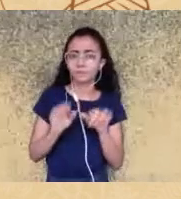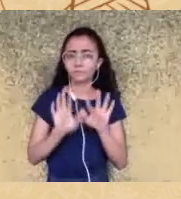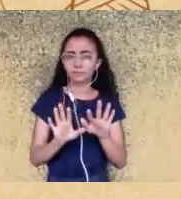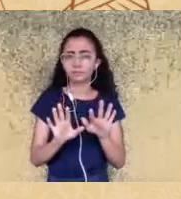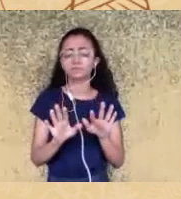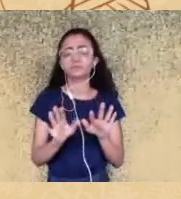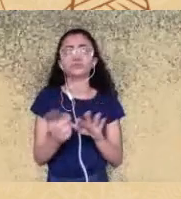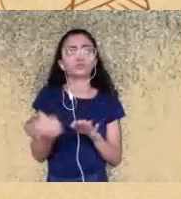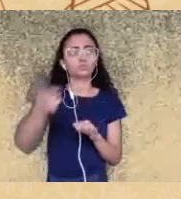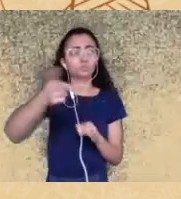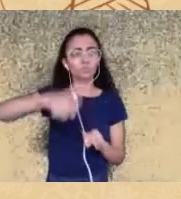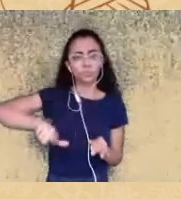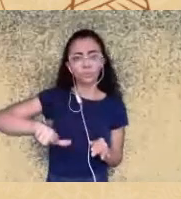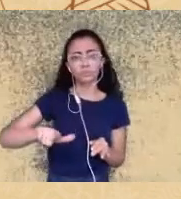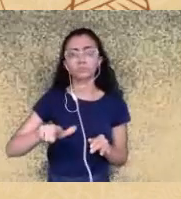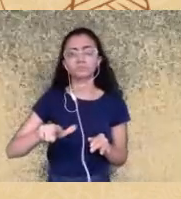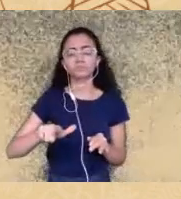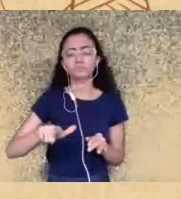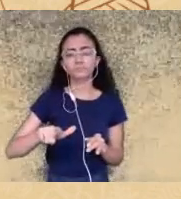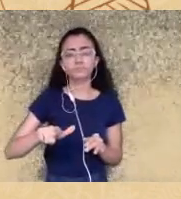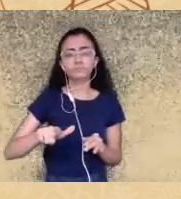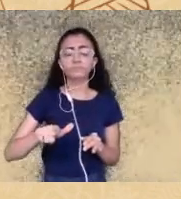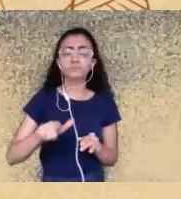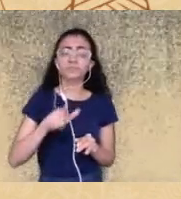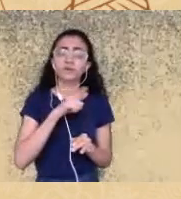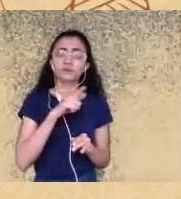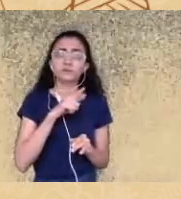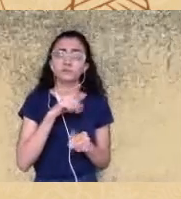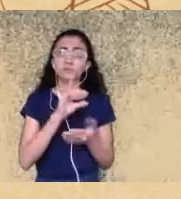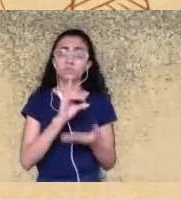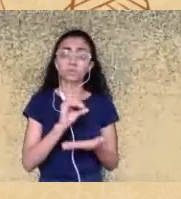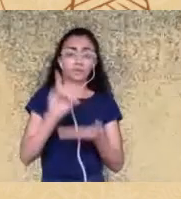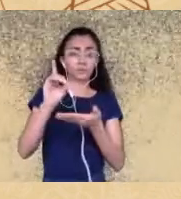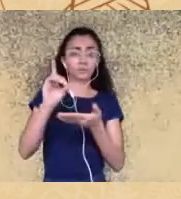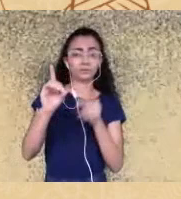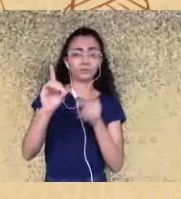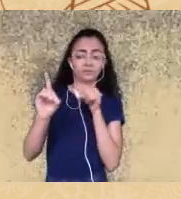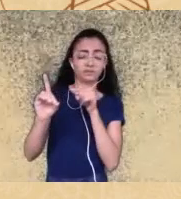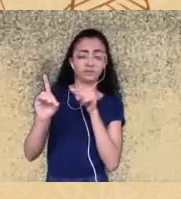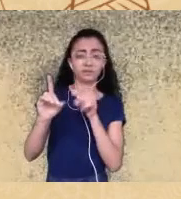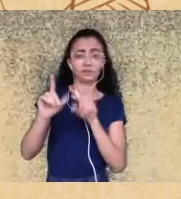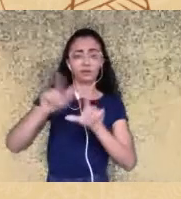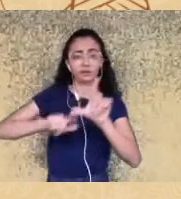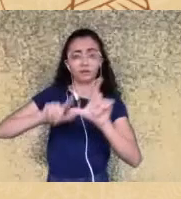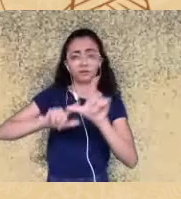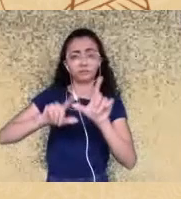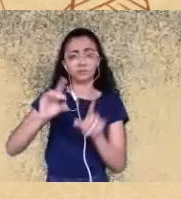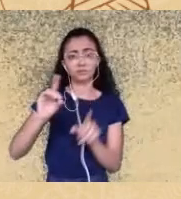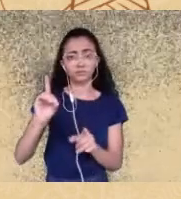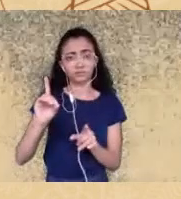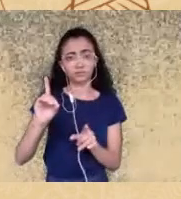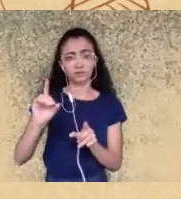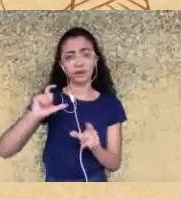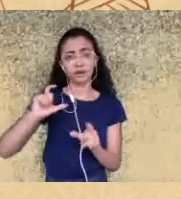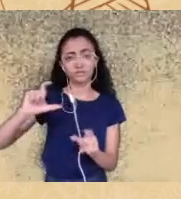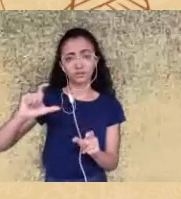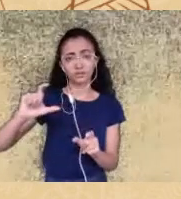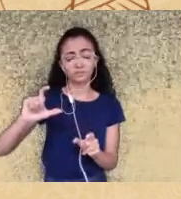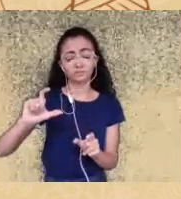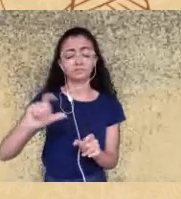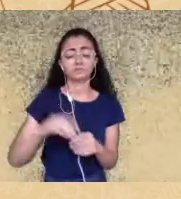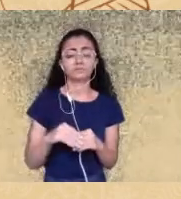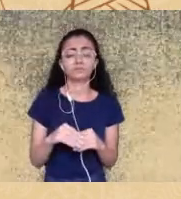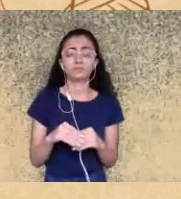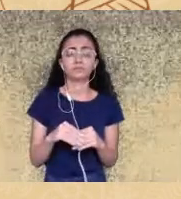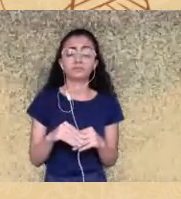se narra como se grava como Deus com maiúscula então é como se fosse eu até brinco que esse